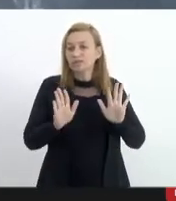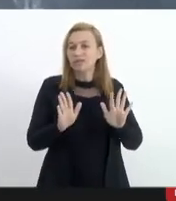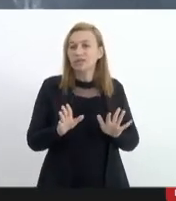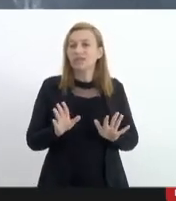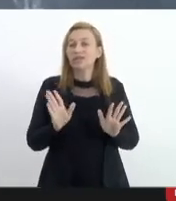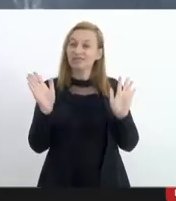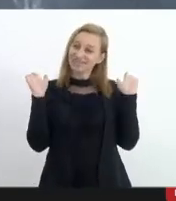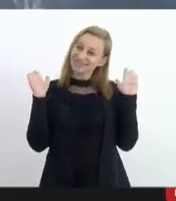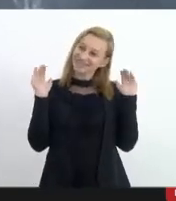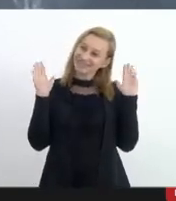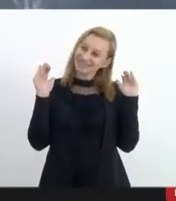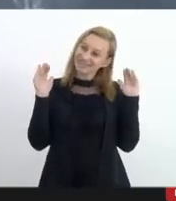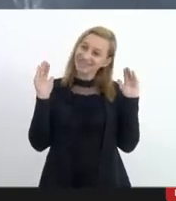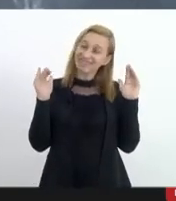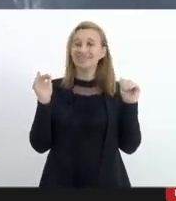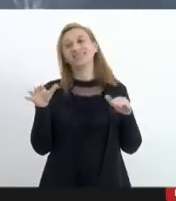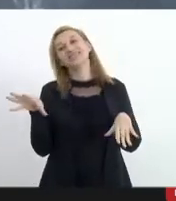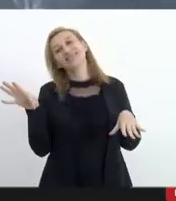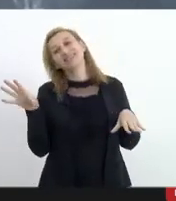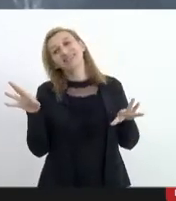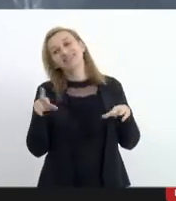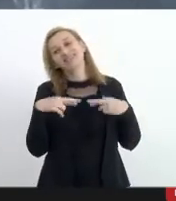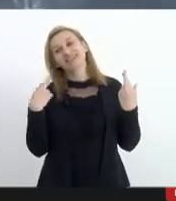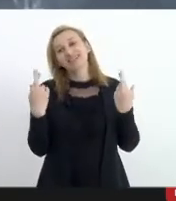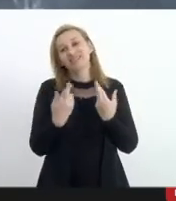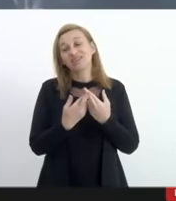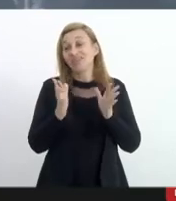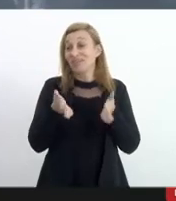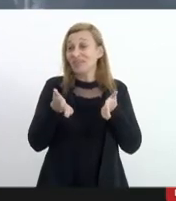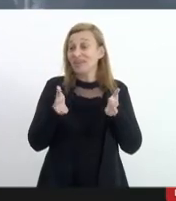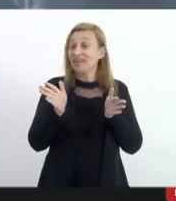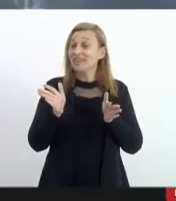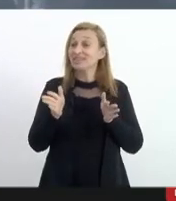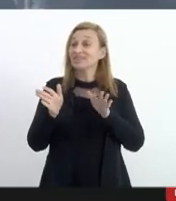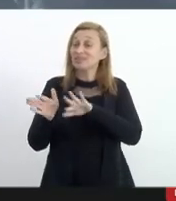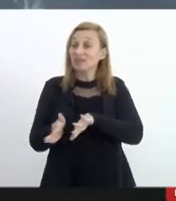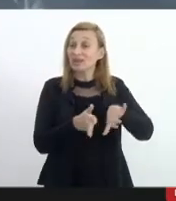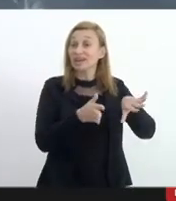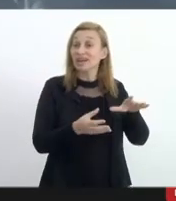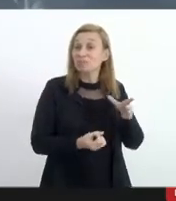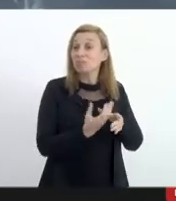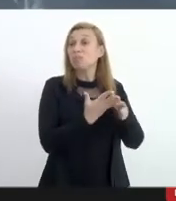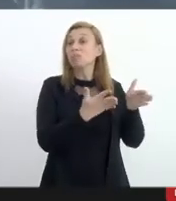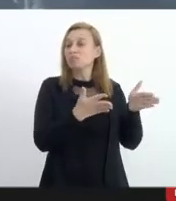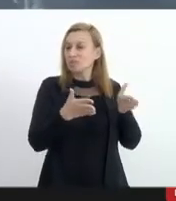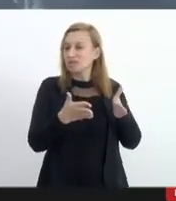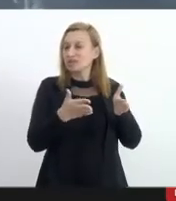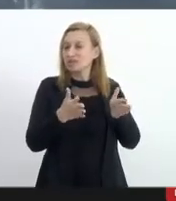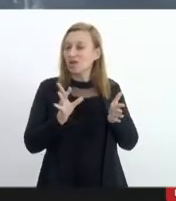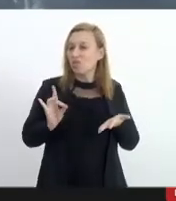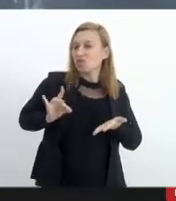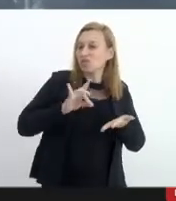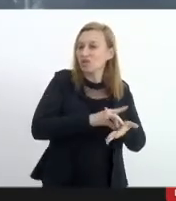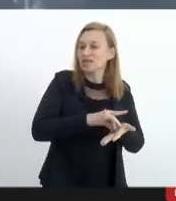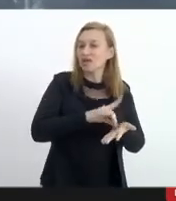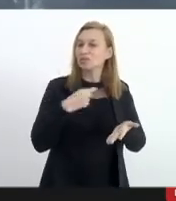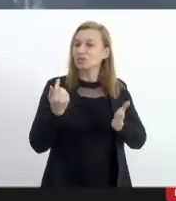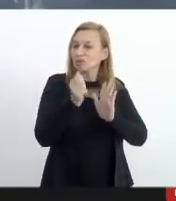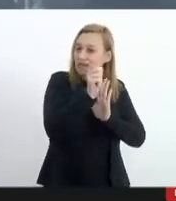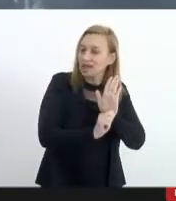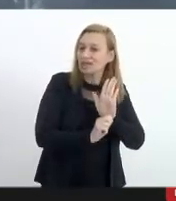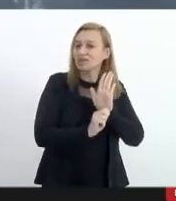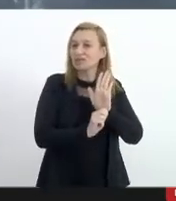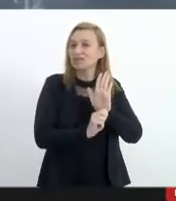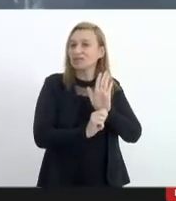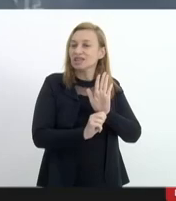a nossa despedida das escutas e passamos agora a parte da produção oficial do nosso relatório que